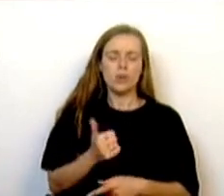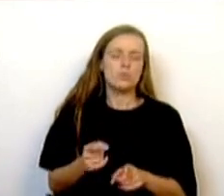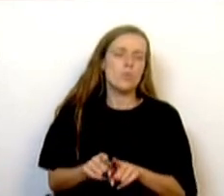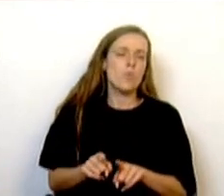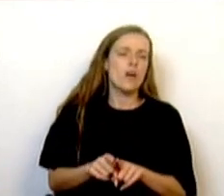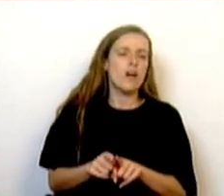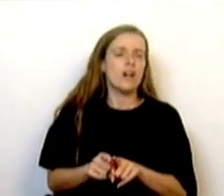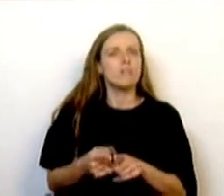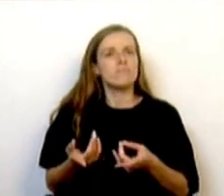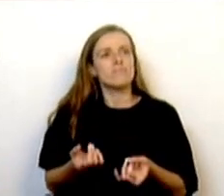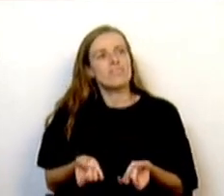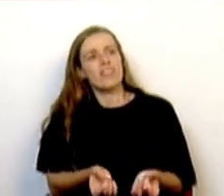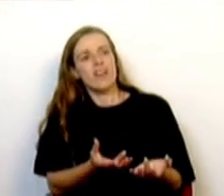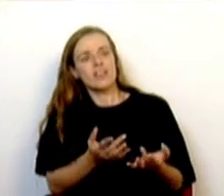mercado.